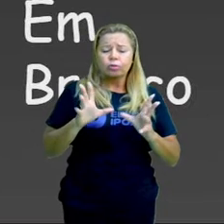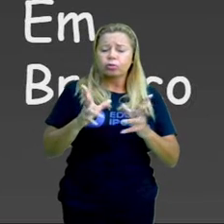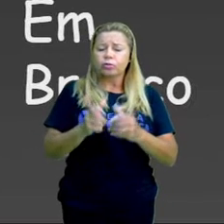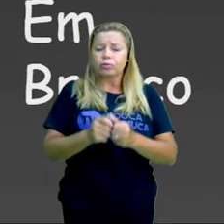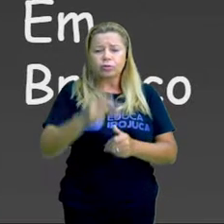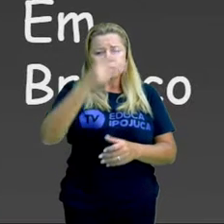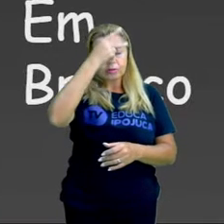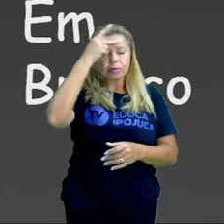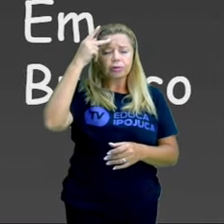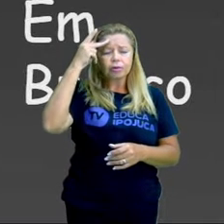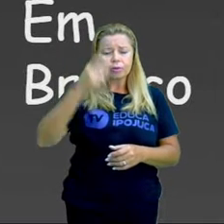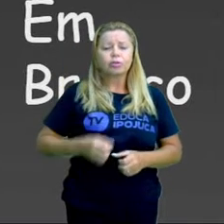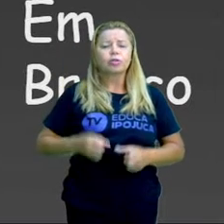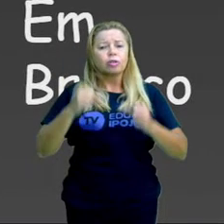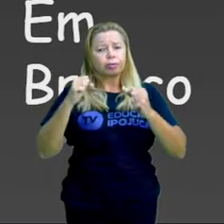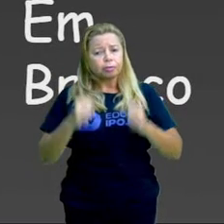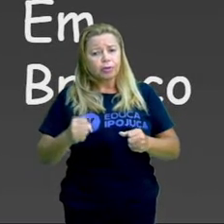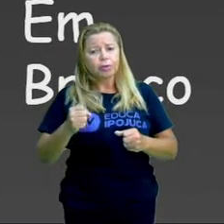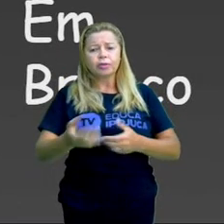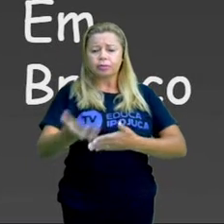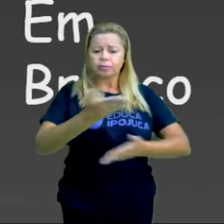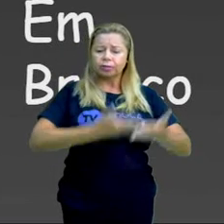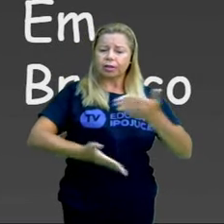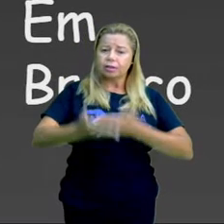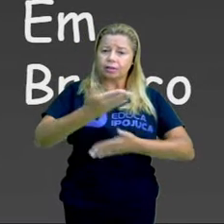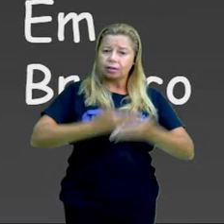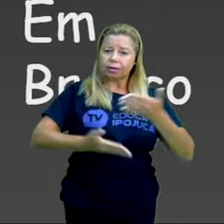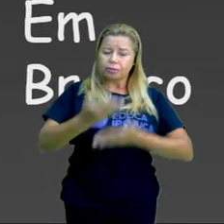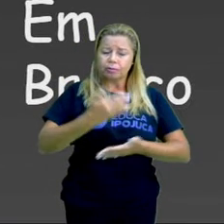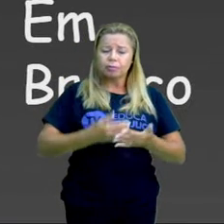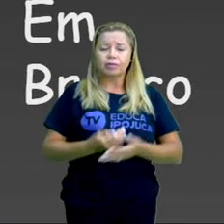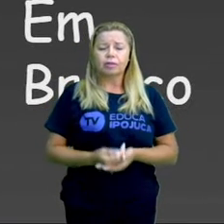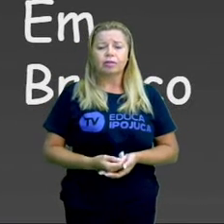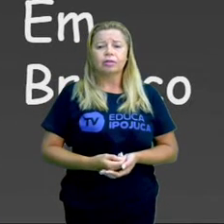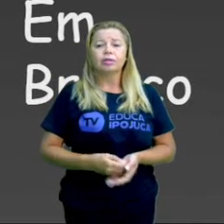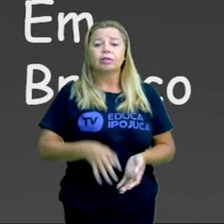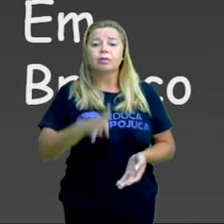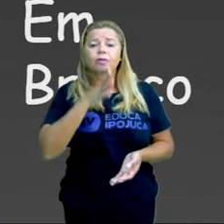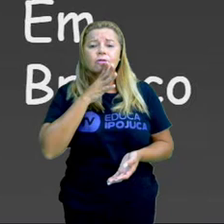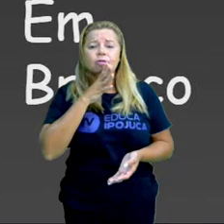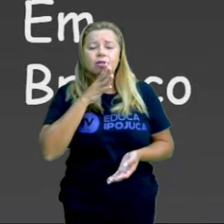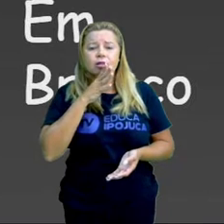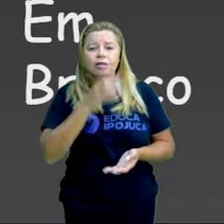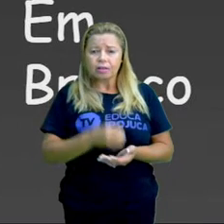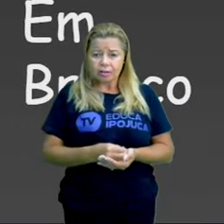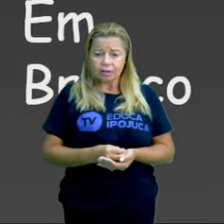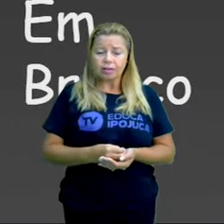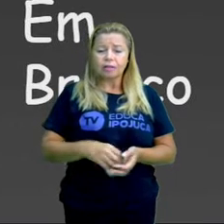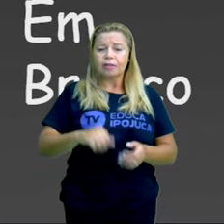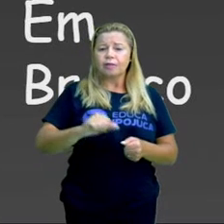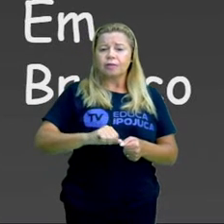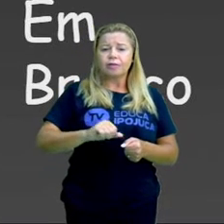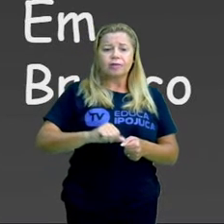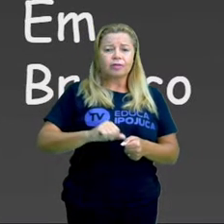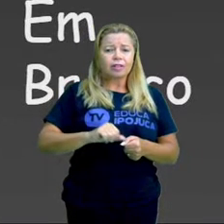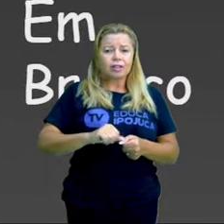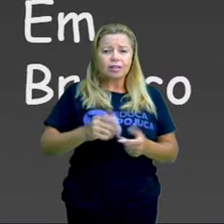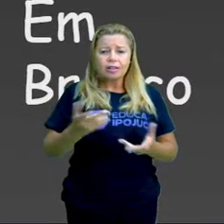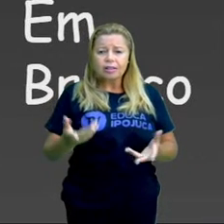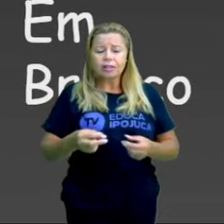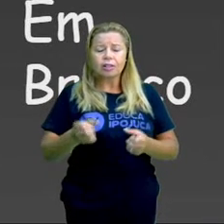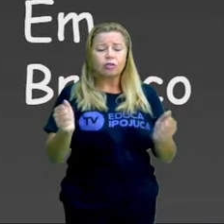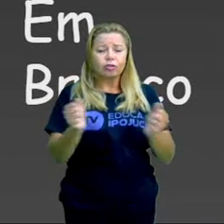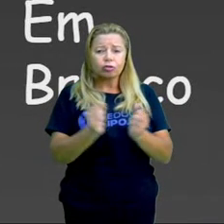para quem quiser participar, para quem quiser vivenciar, ter experiências estéticas na arte.